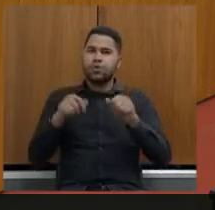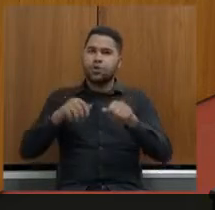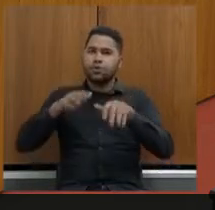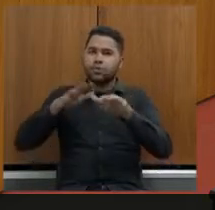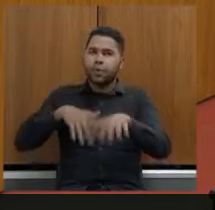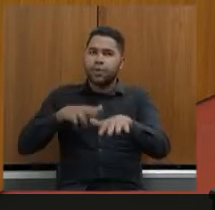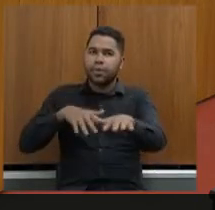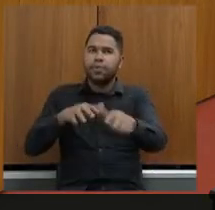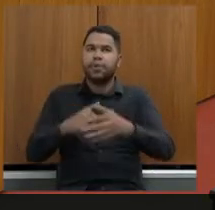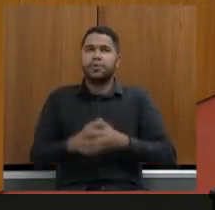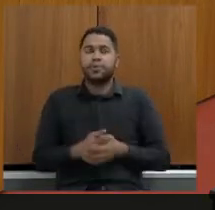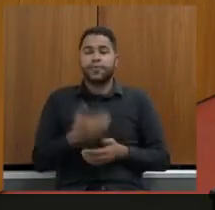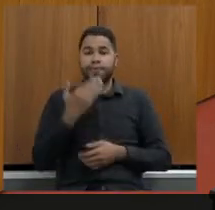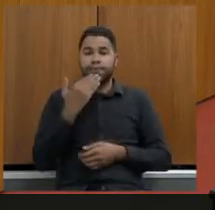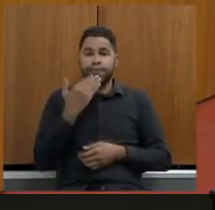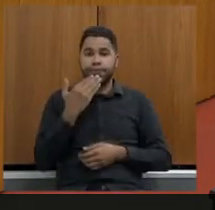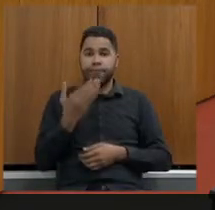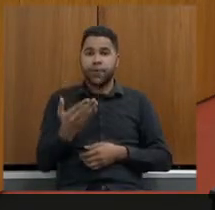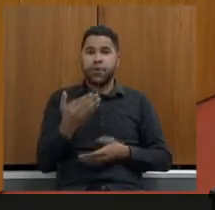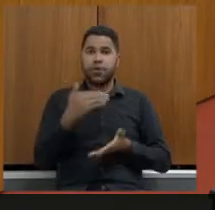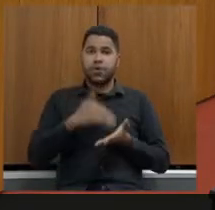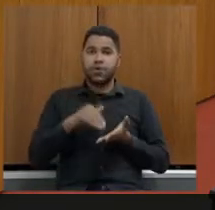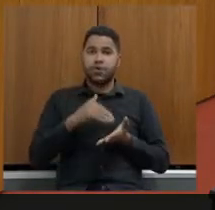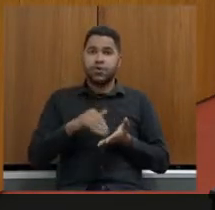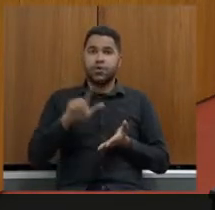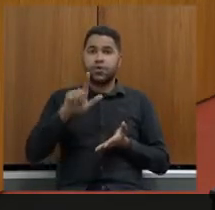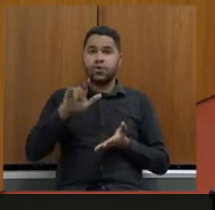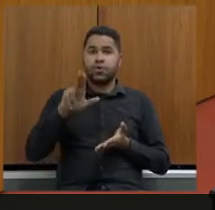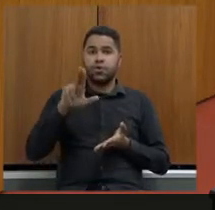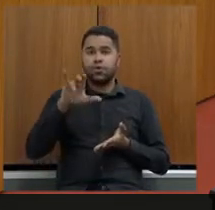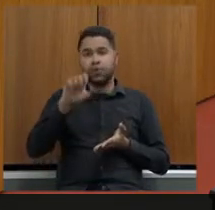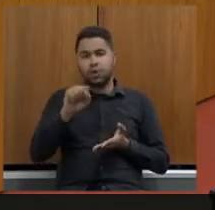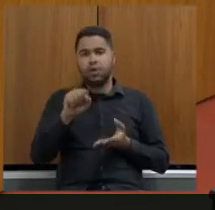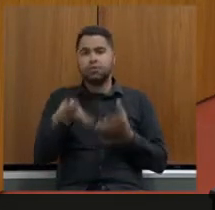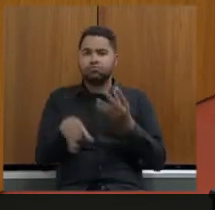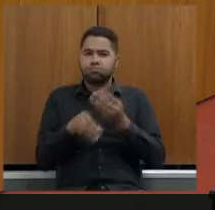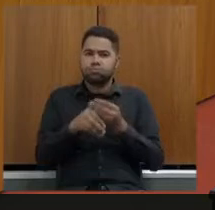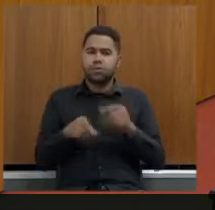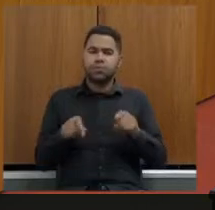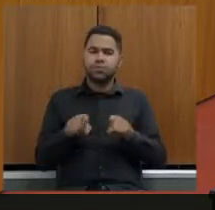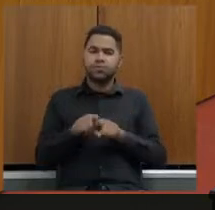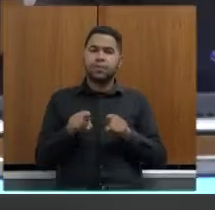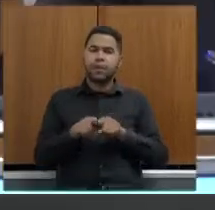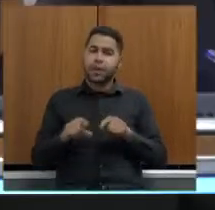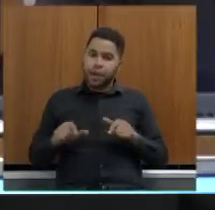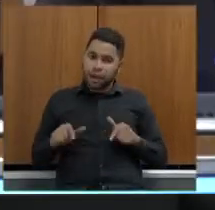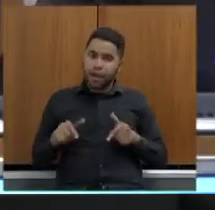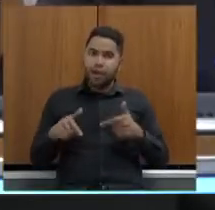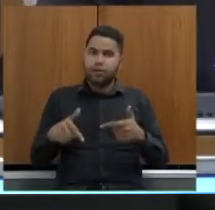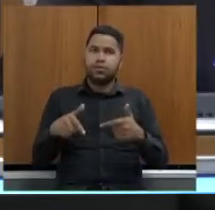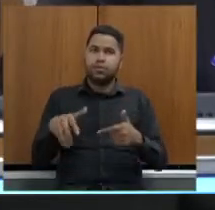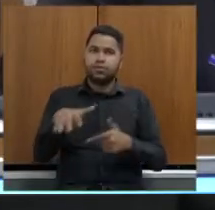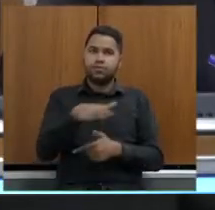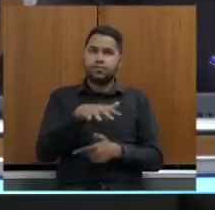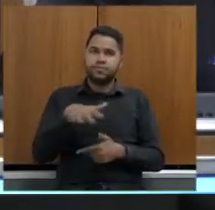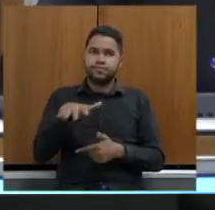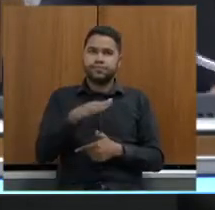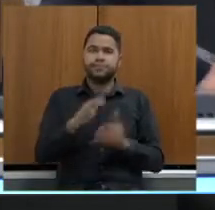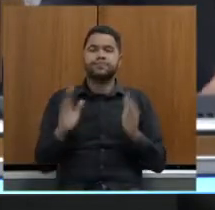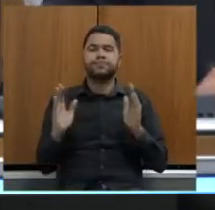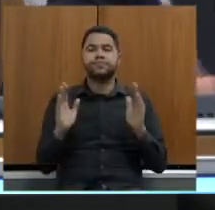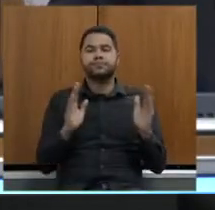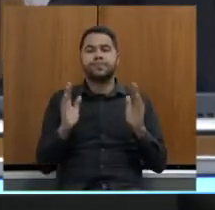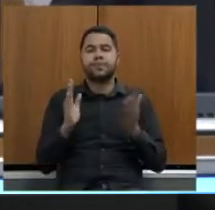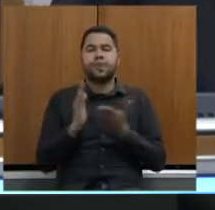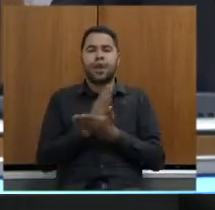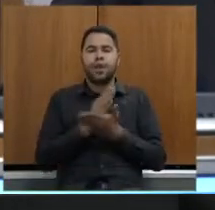eu vou pedir ao secretário Luiz que ele possa comentar um pouco as ações que foram feitas com relação a